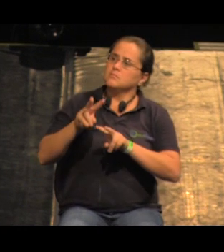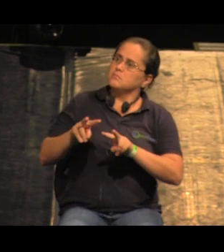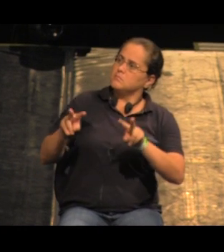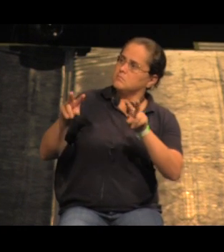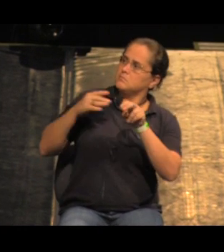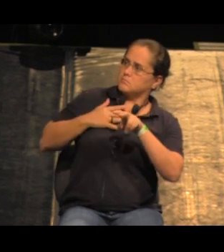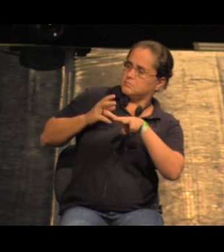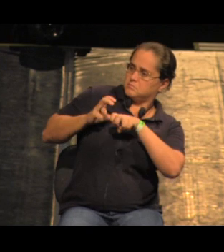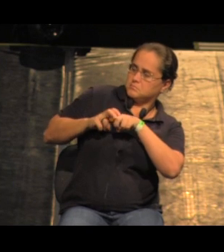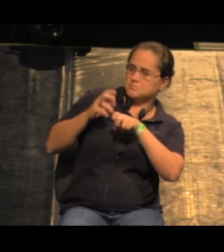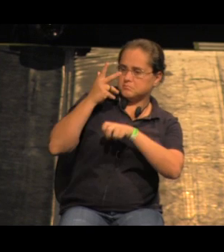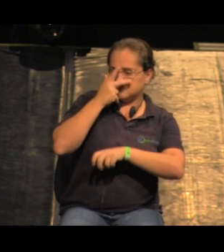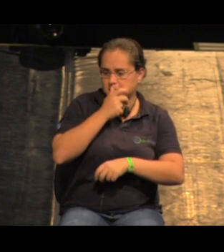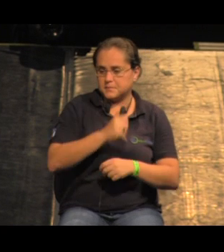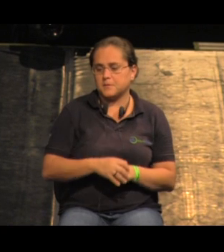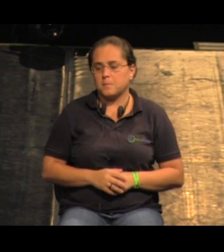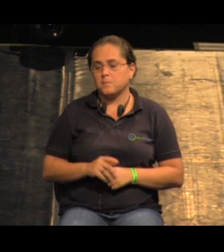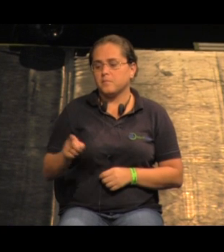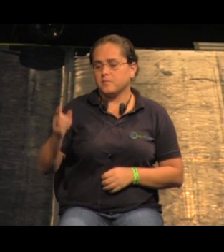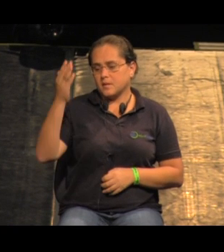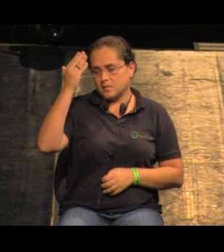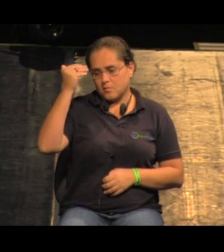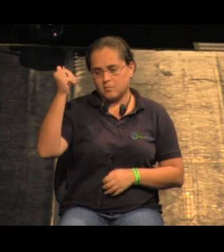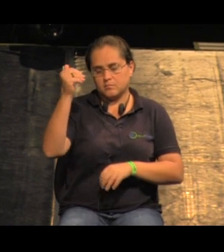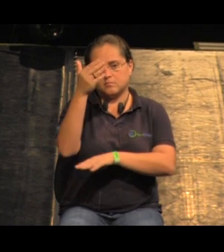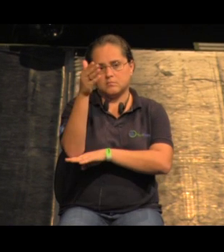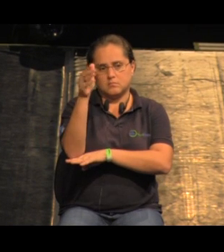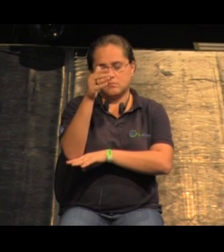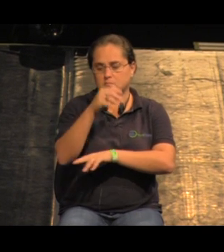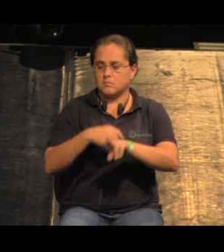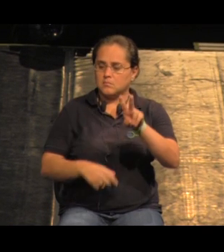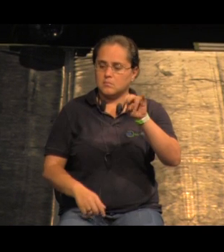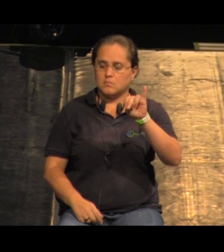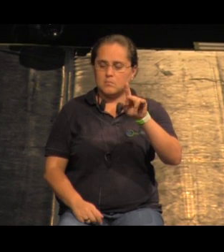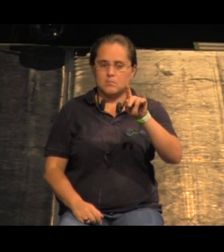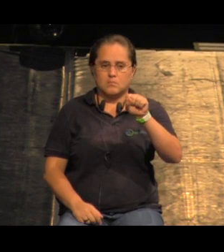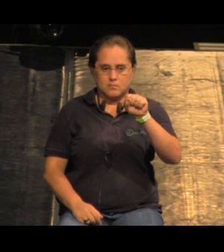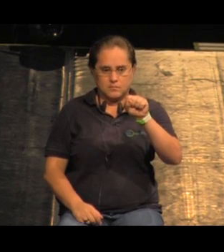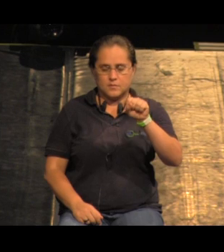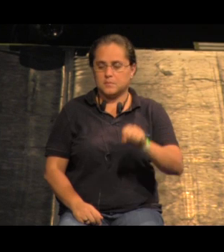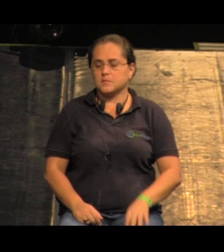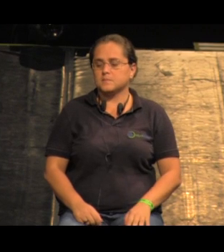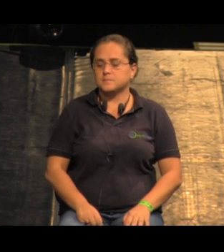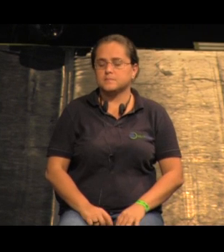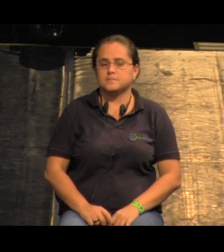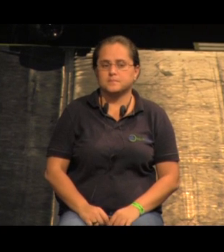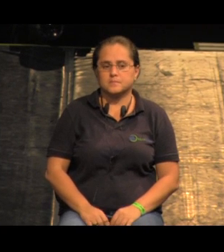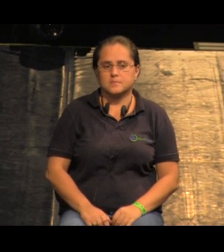a vista sentar no banquinho esse aqui é o famoso motel vips muito frequentado pelo pessoal do Leblon